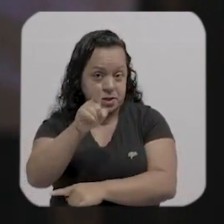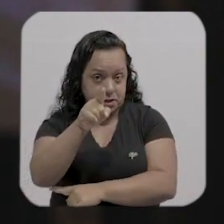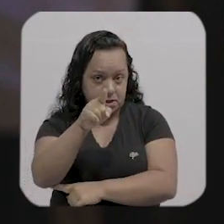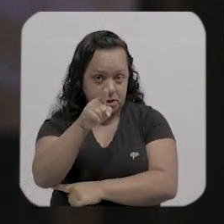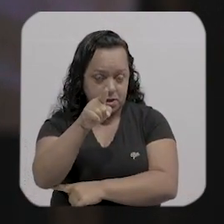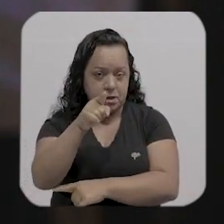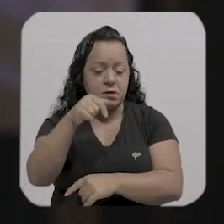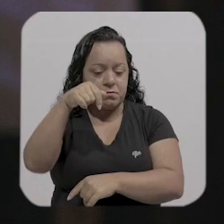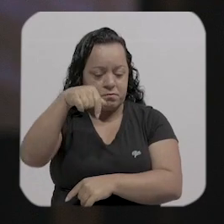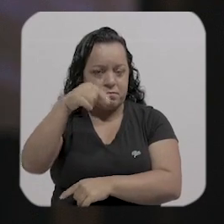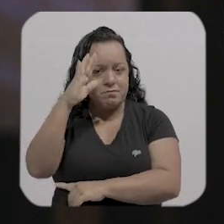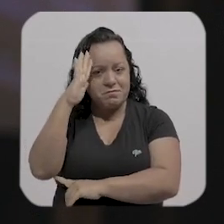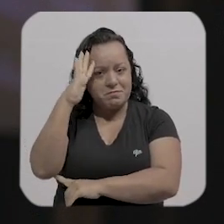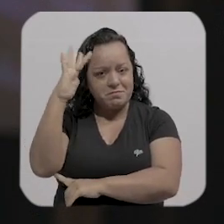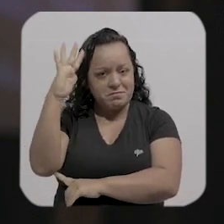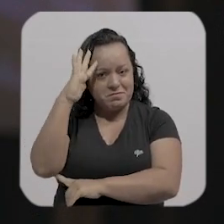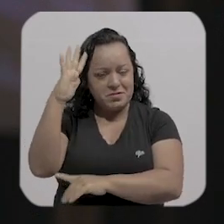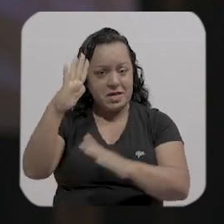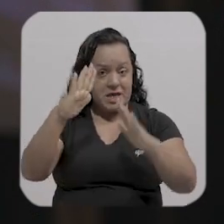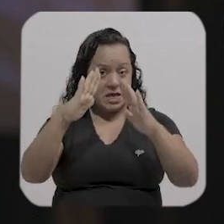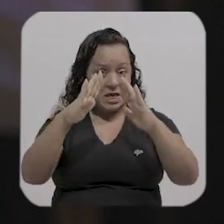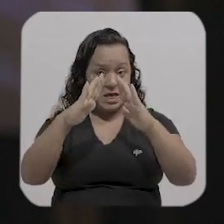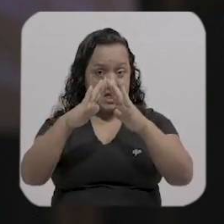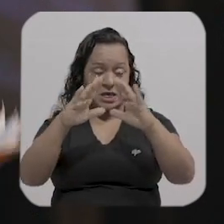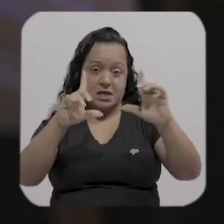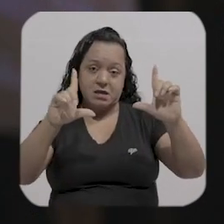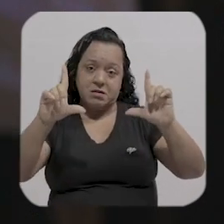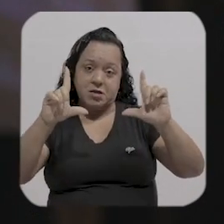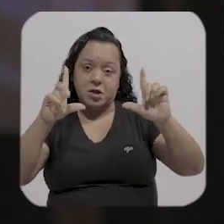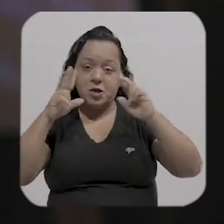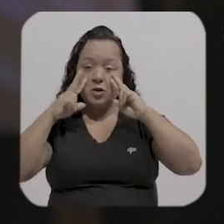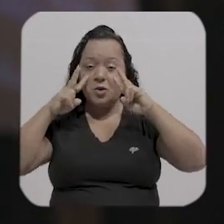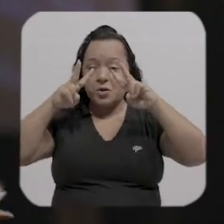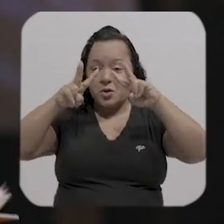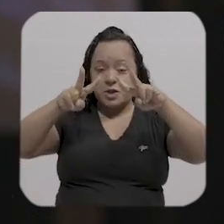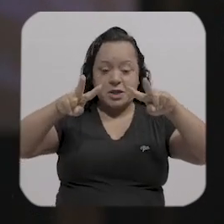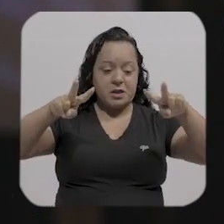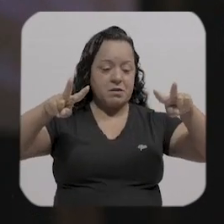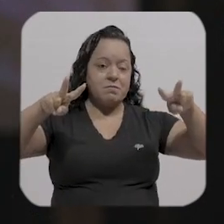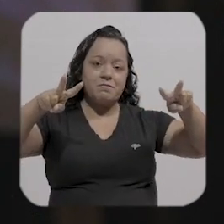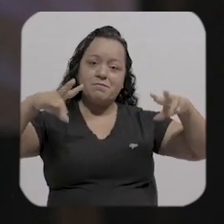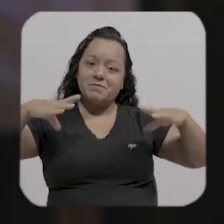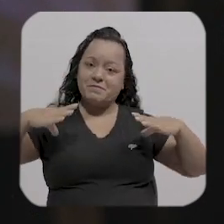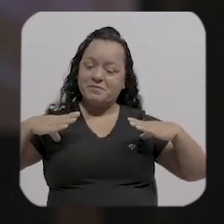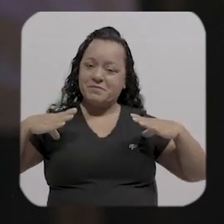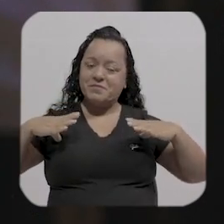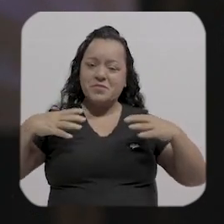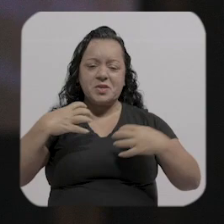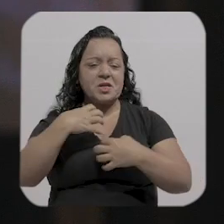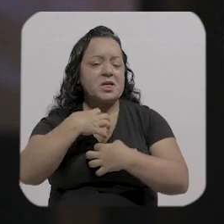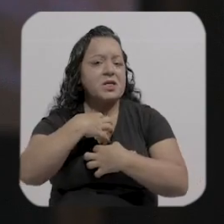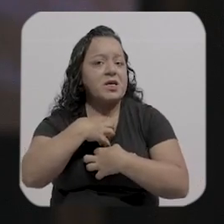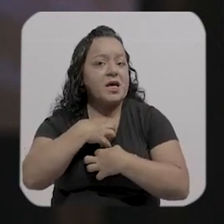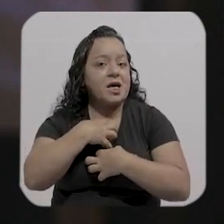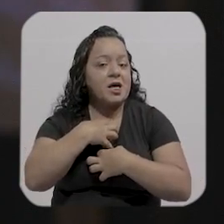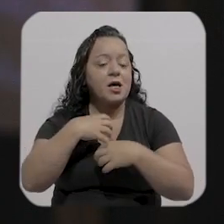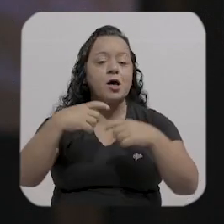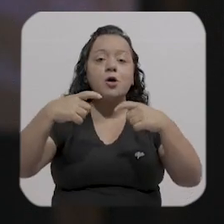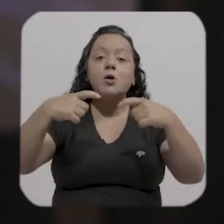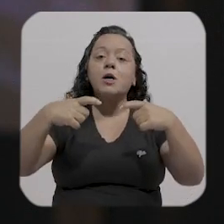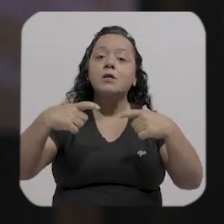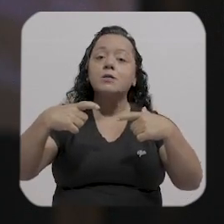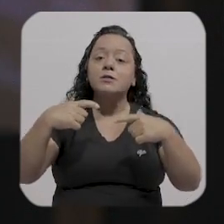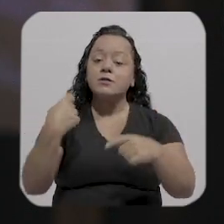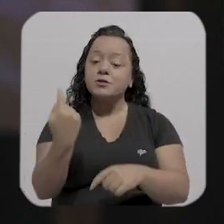faz parte desse sonho. Casa em Cena, o Olhar sobre a Cidade, fala sobre como a gente sente o lugar que a gente